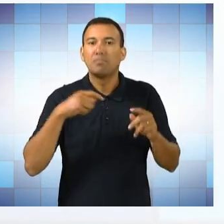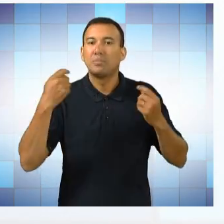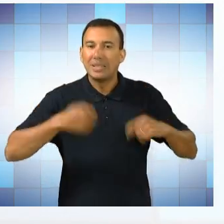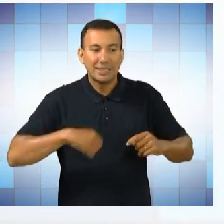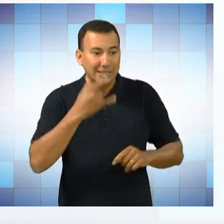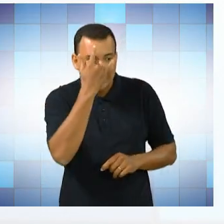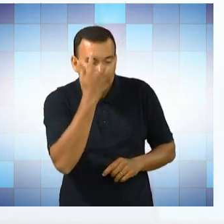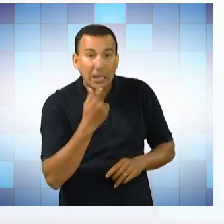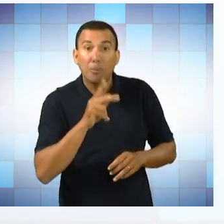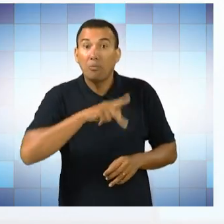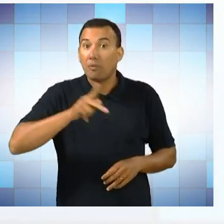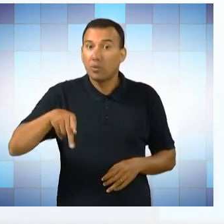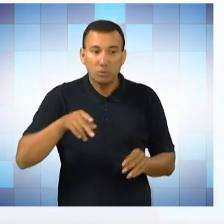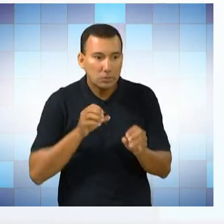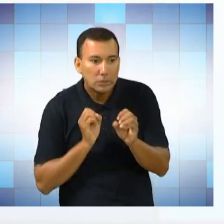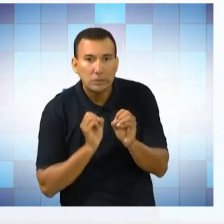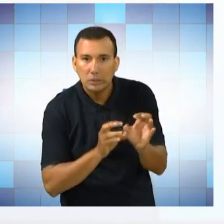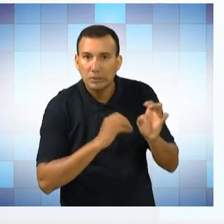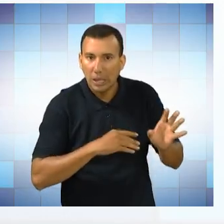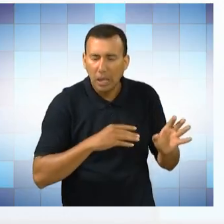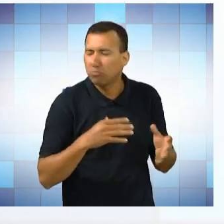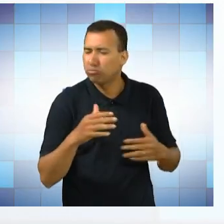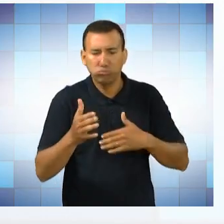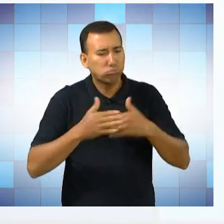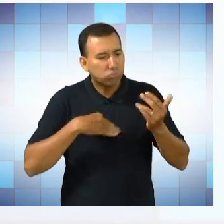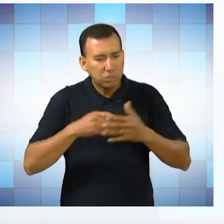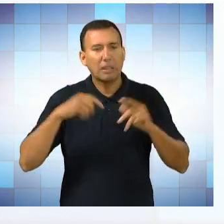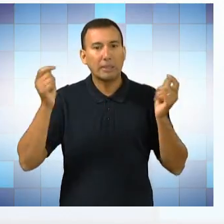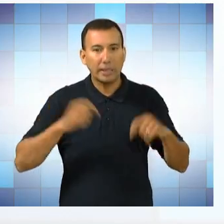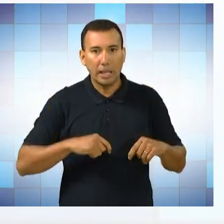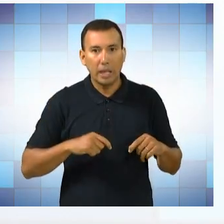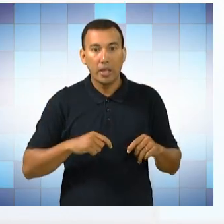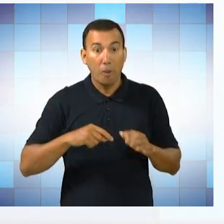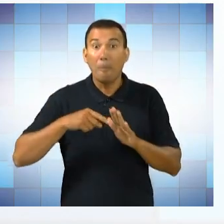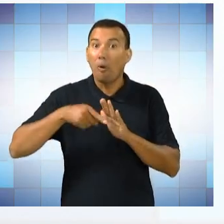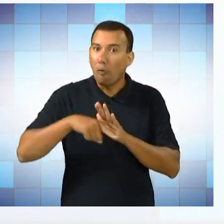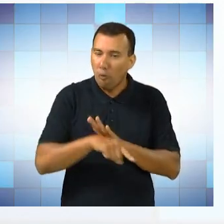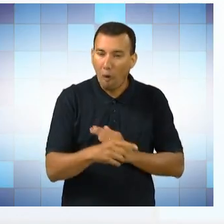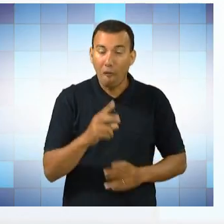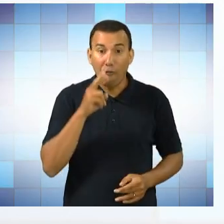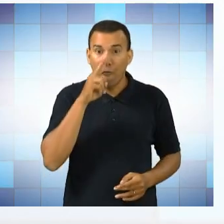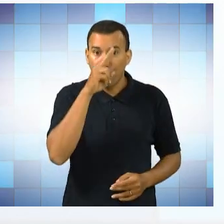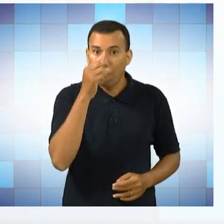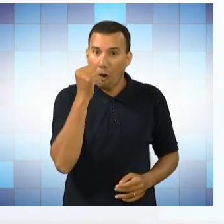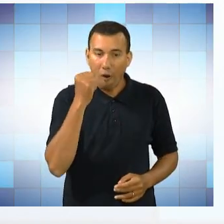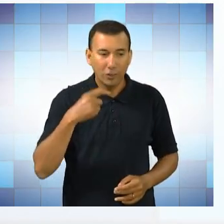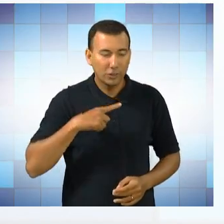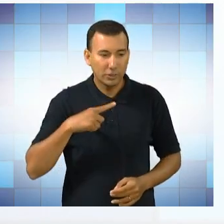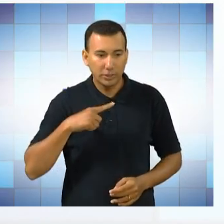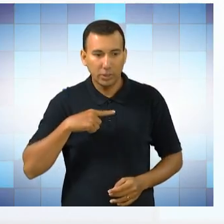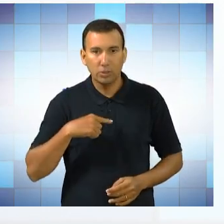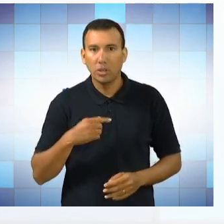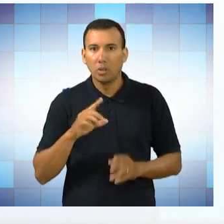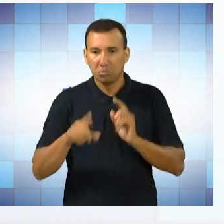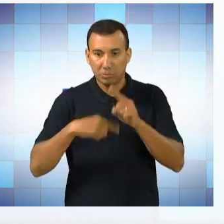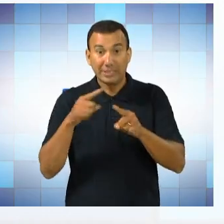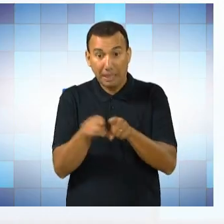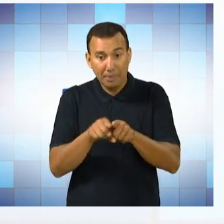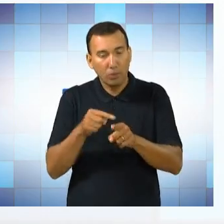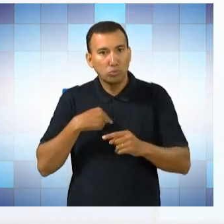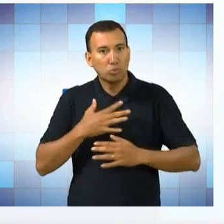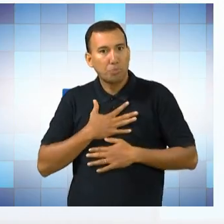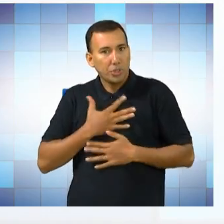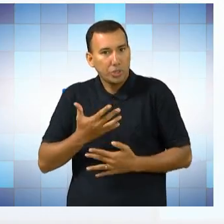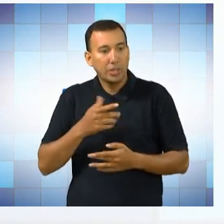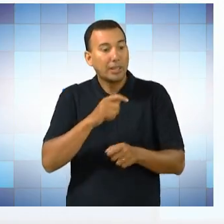trabalho, e foi uma experiência muito profunda, uma experiência que eu me surpreendi muito. Os